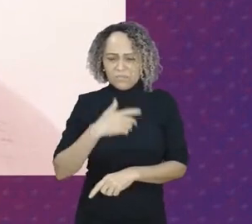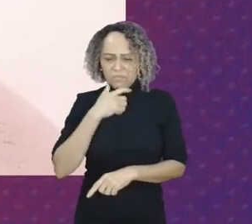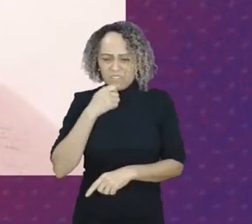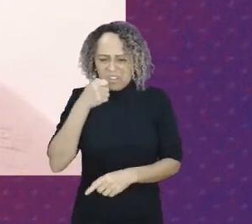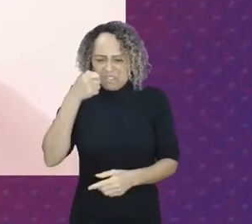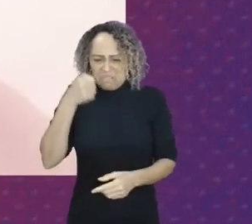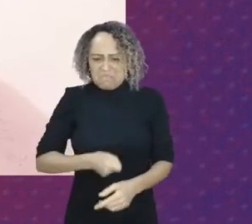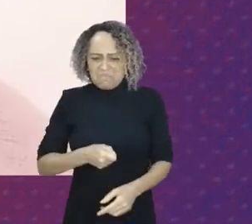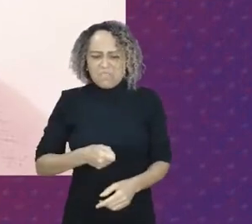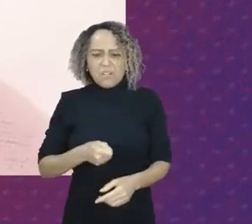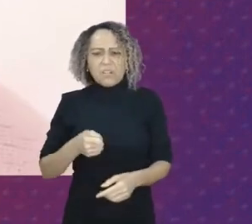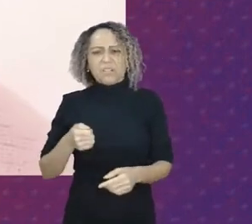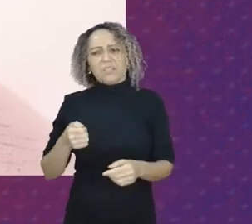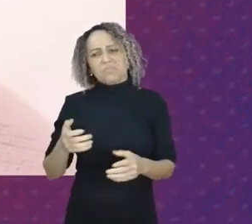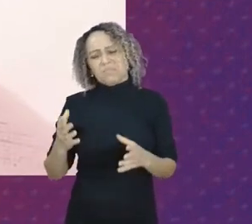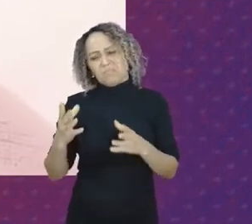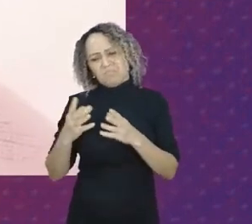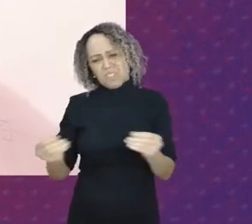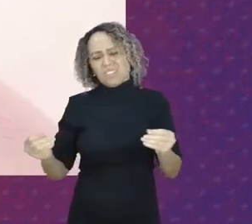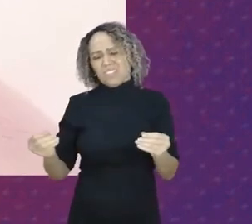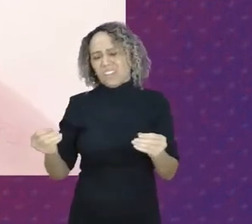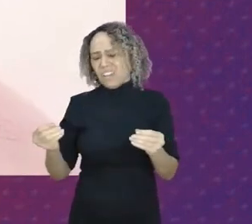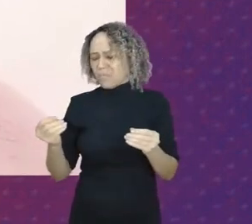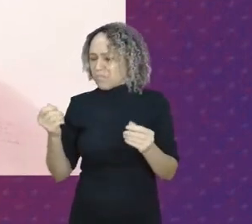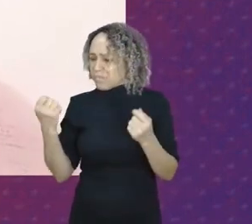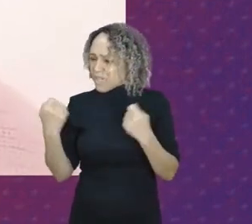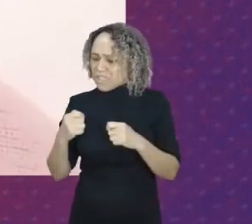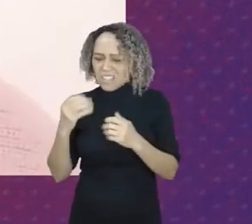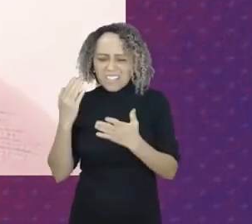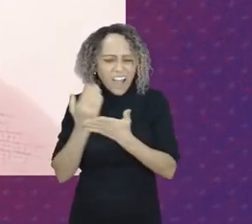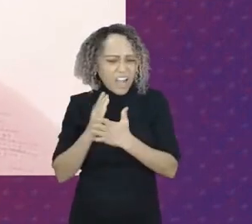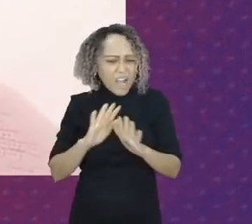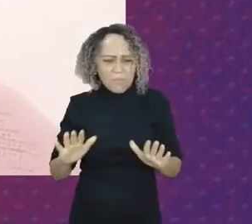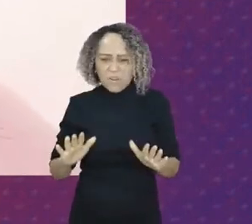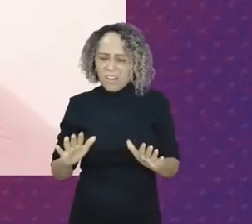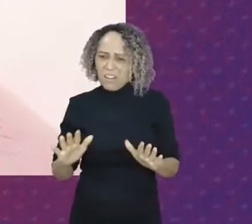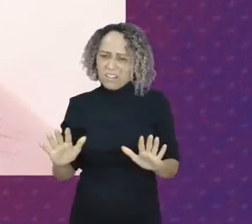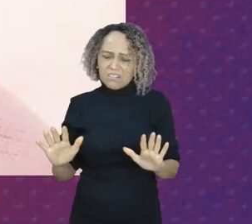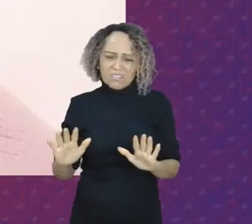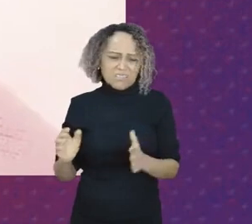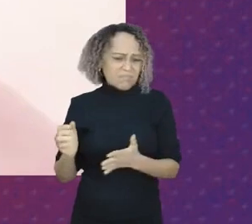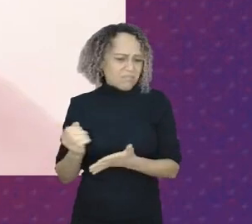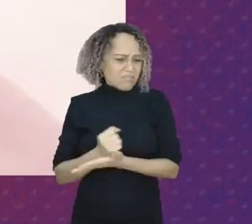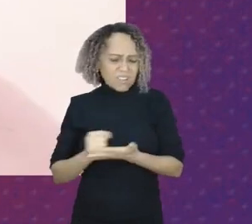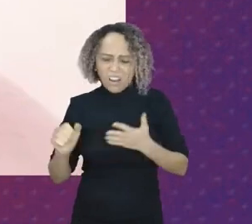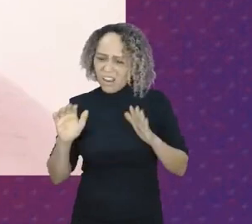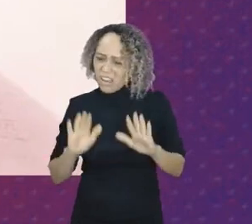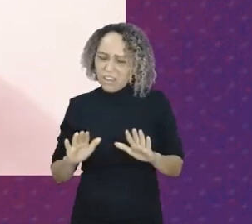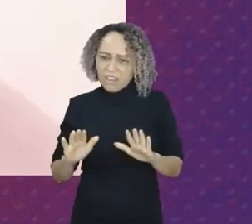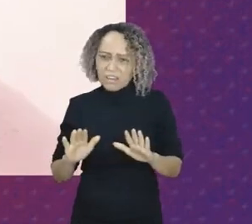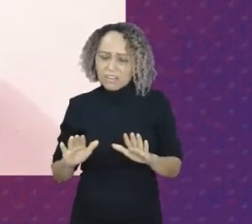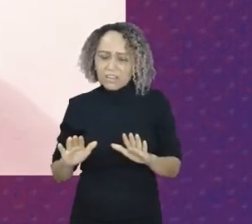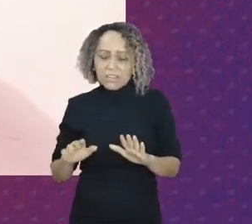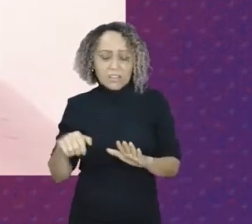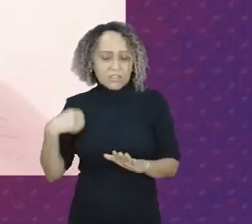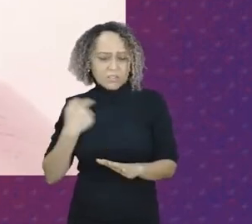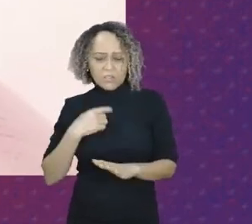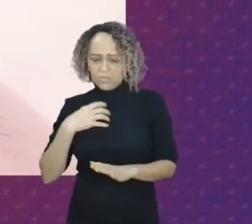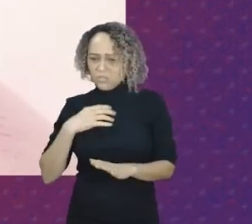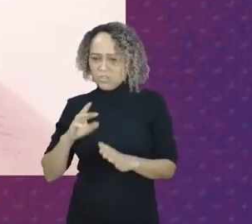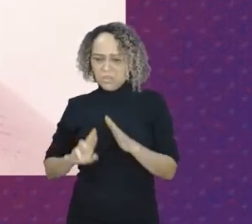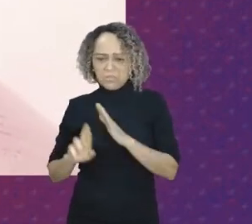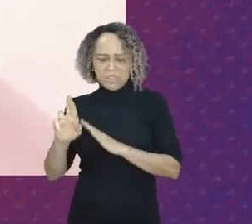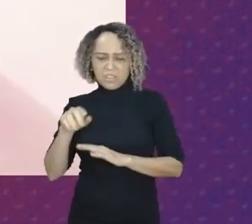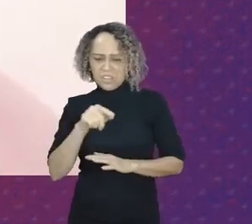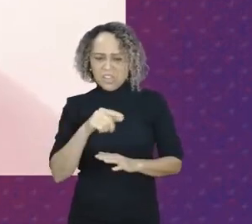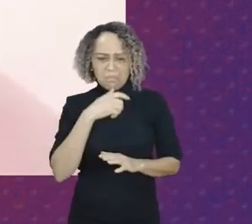conservadorismo não nos cabe mais queremos nos sentir representadas e isso irá acontecer